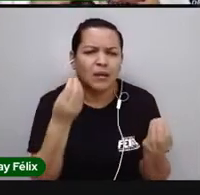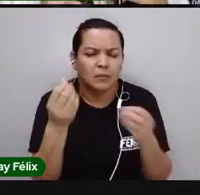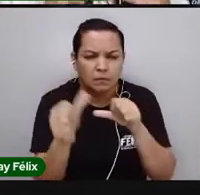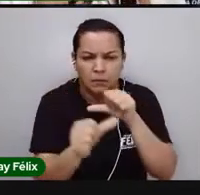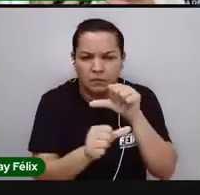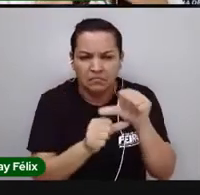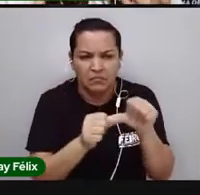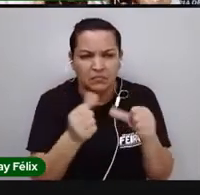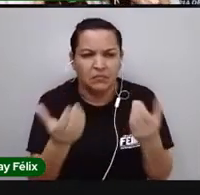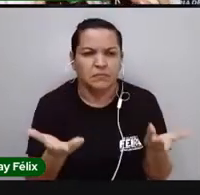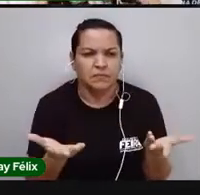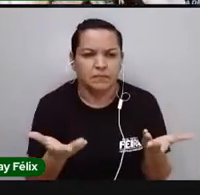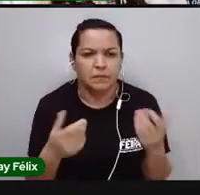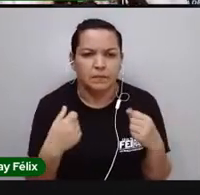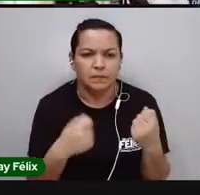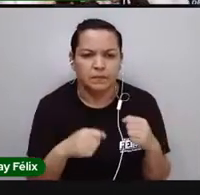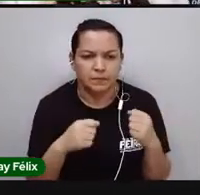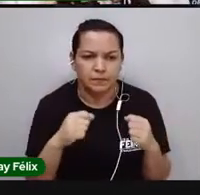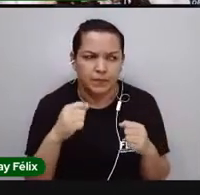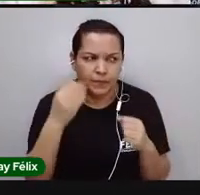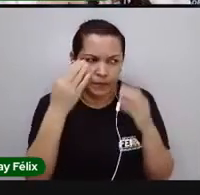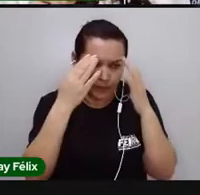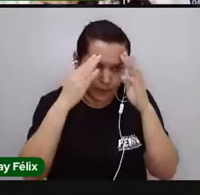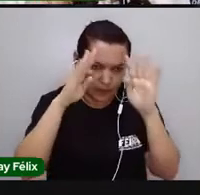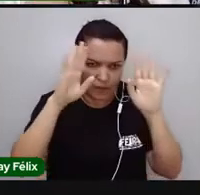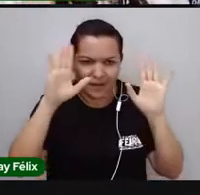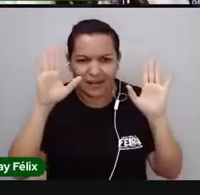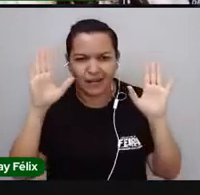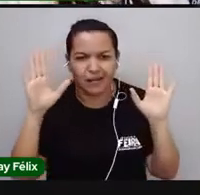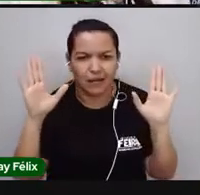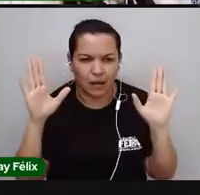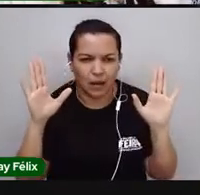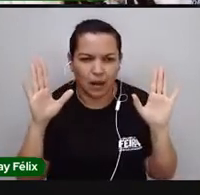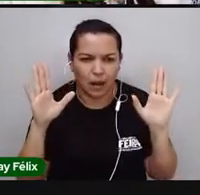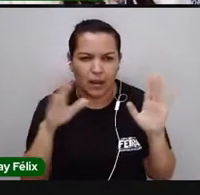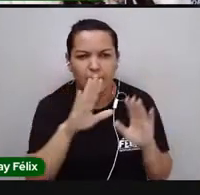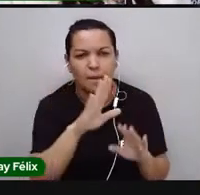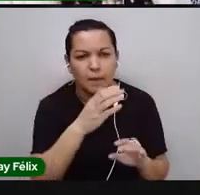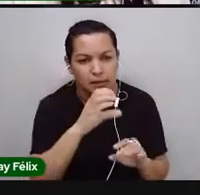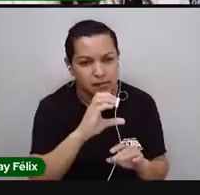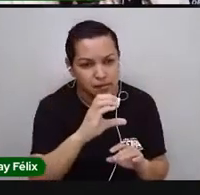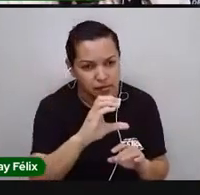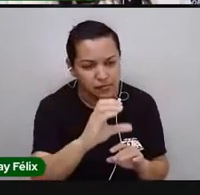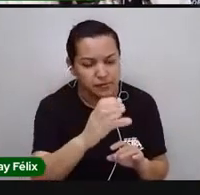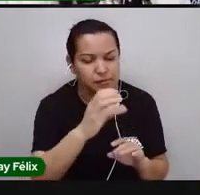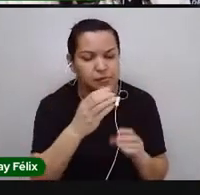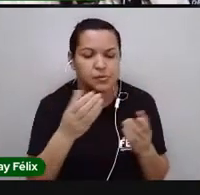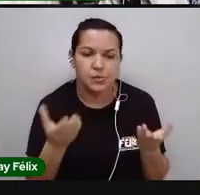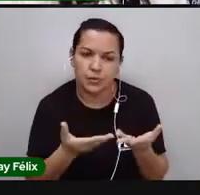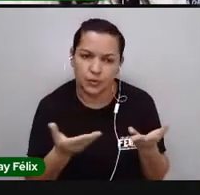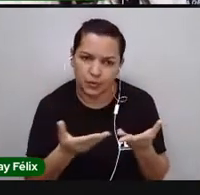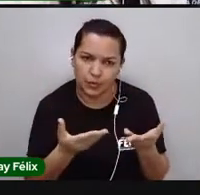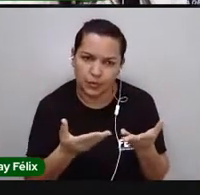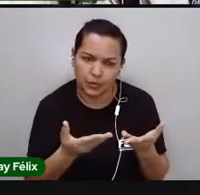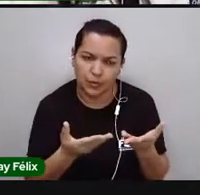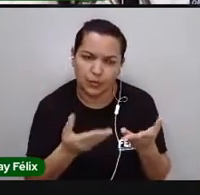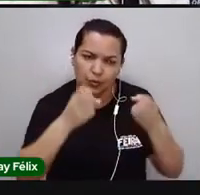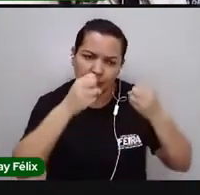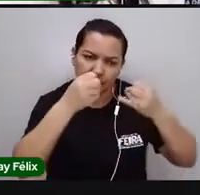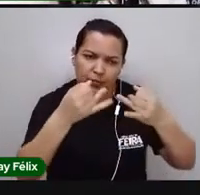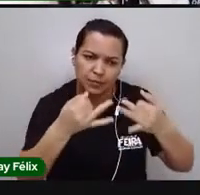Então, hoje a gente precisa entender que, mesmo na ciência hoje, sendo descrito e sendo